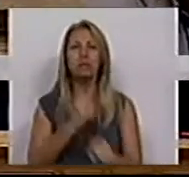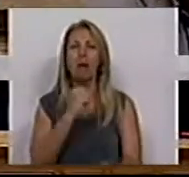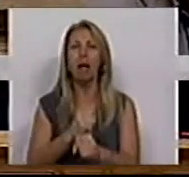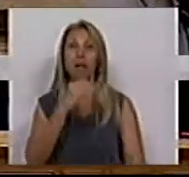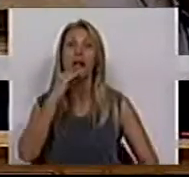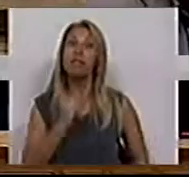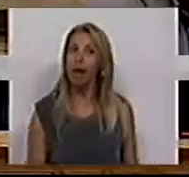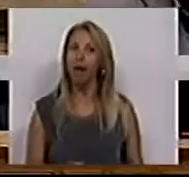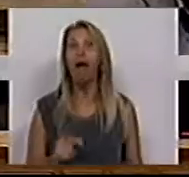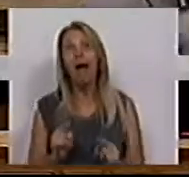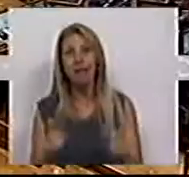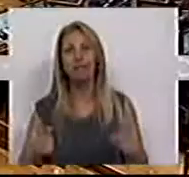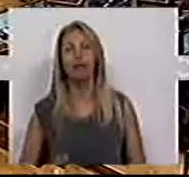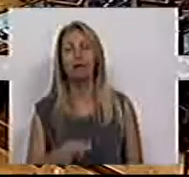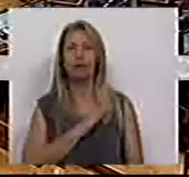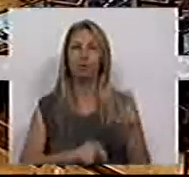ainda, Srs. Deputados.